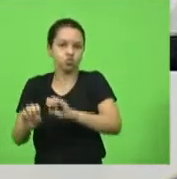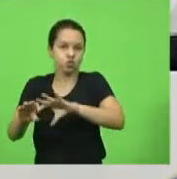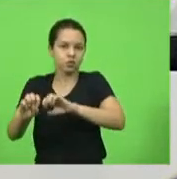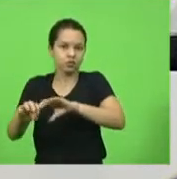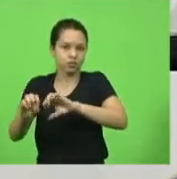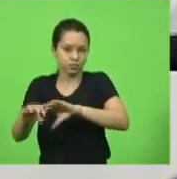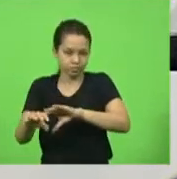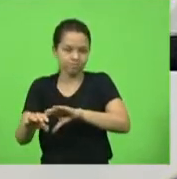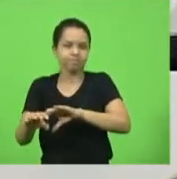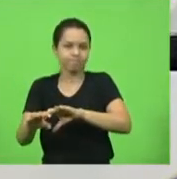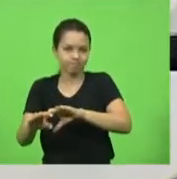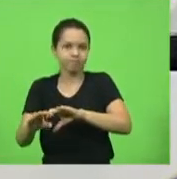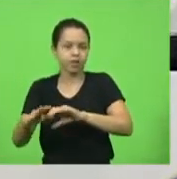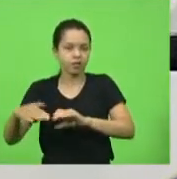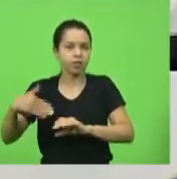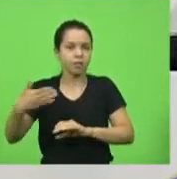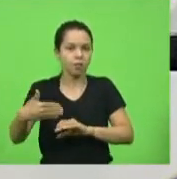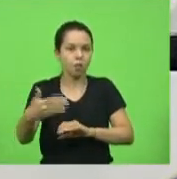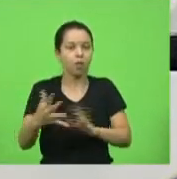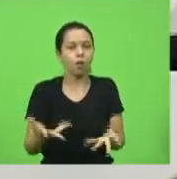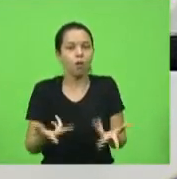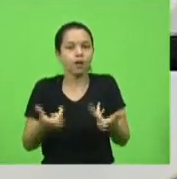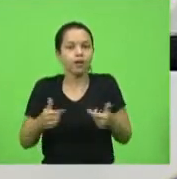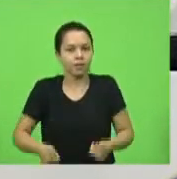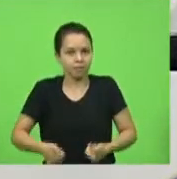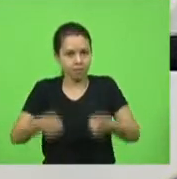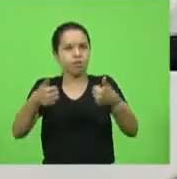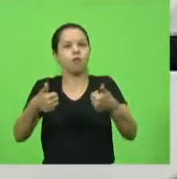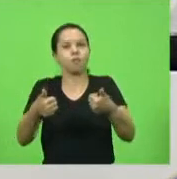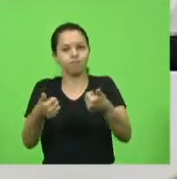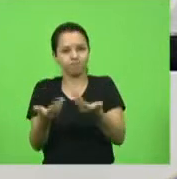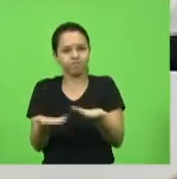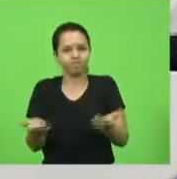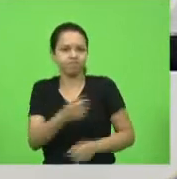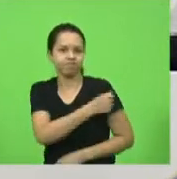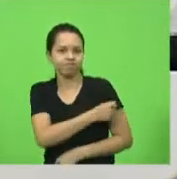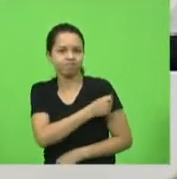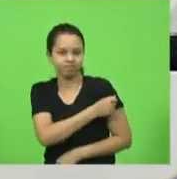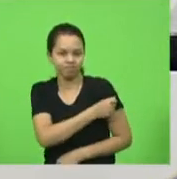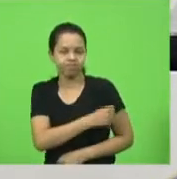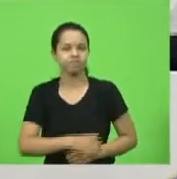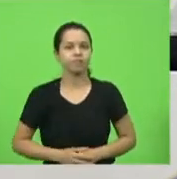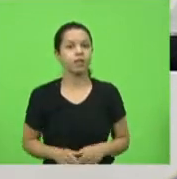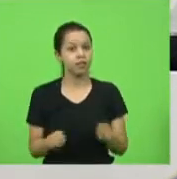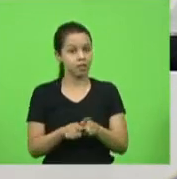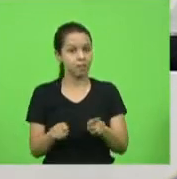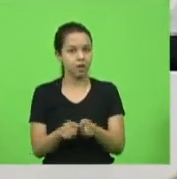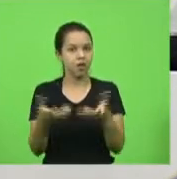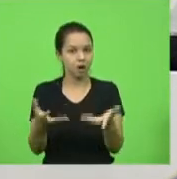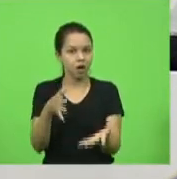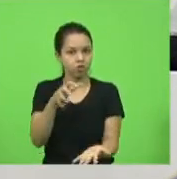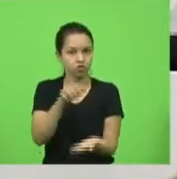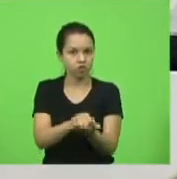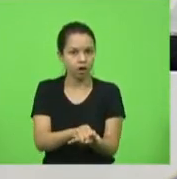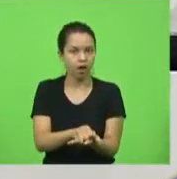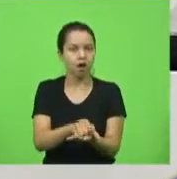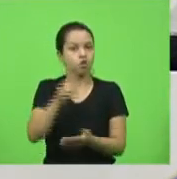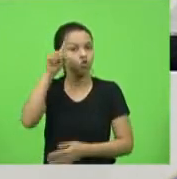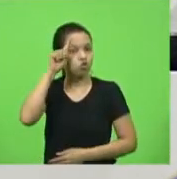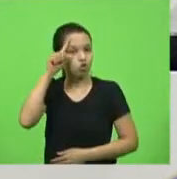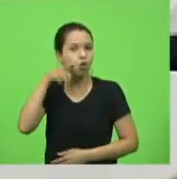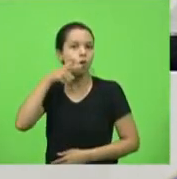e, consequentemente, uma qualidade melhor para os alunos. Também quero deixar registrado que, na data de ontem,